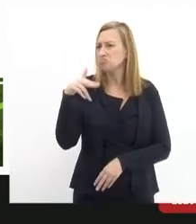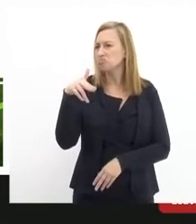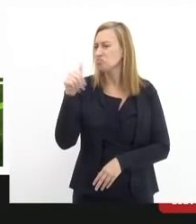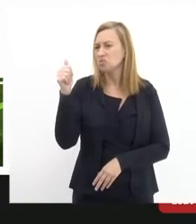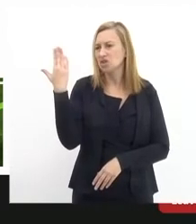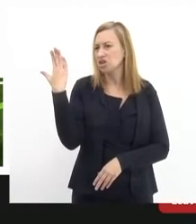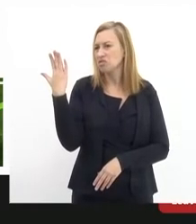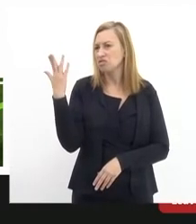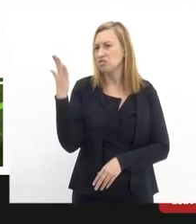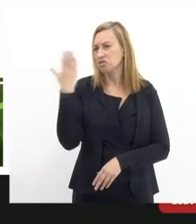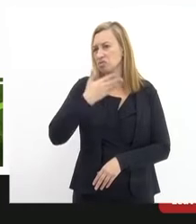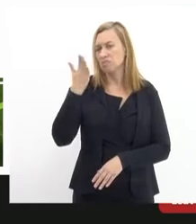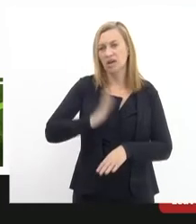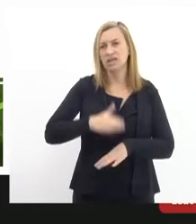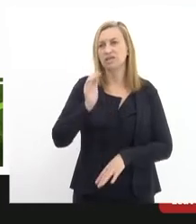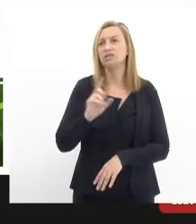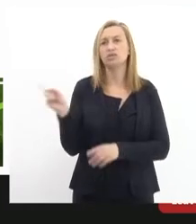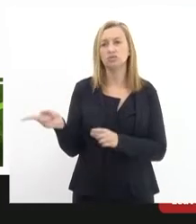Vamos adiante.